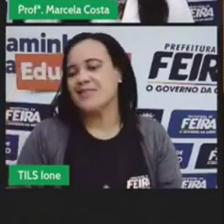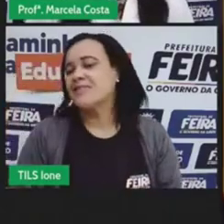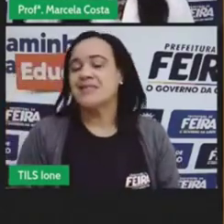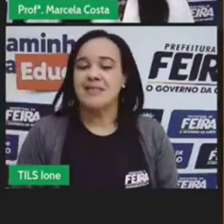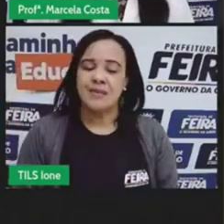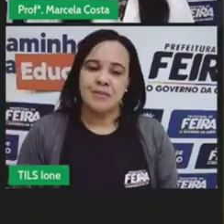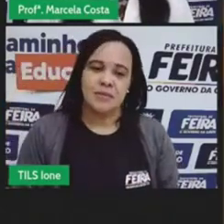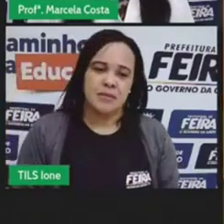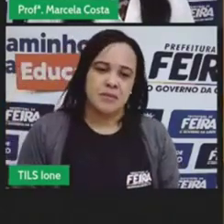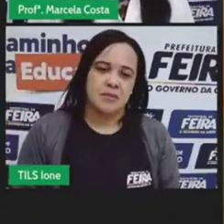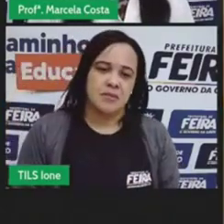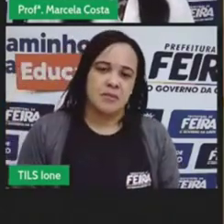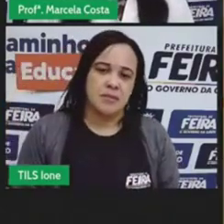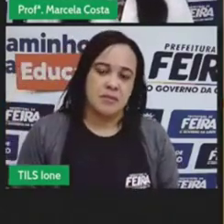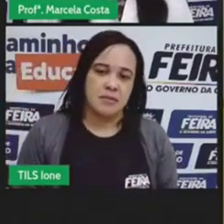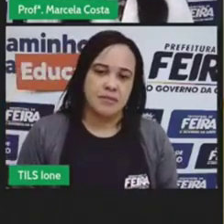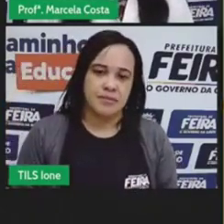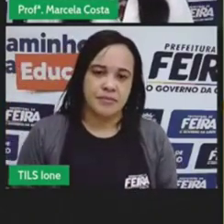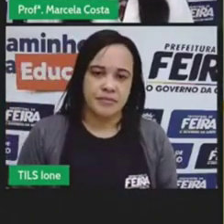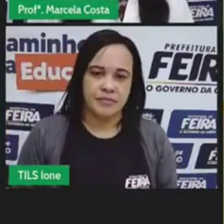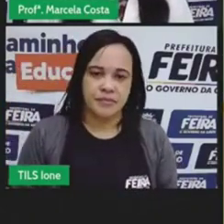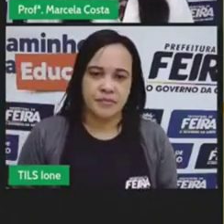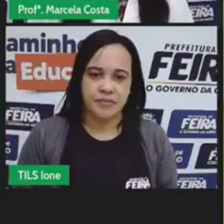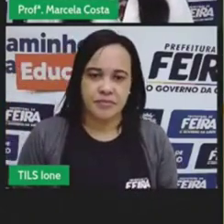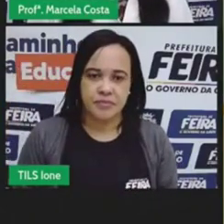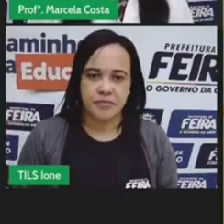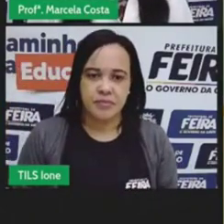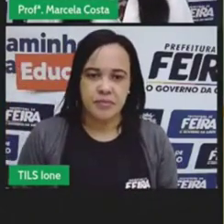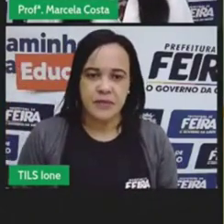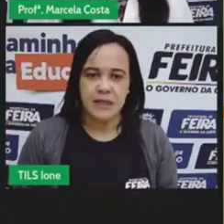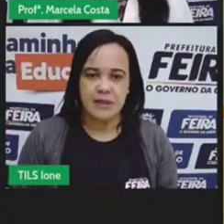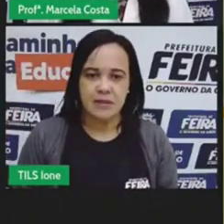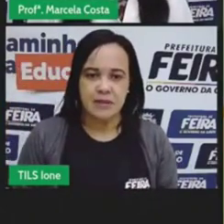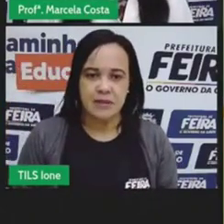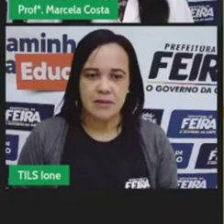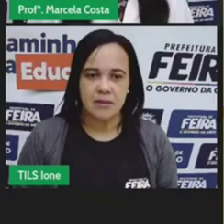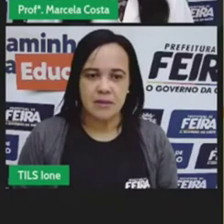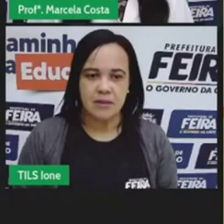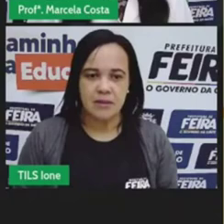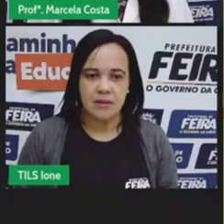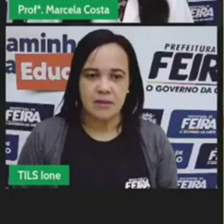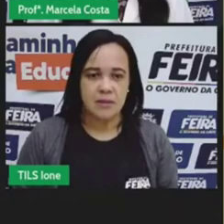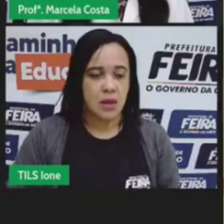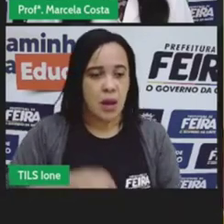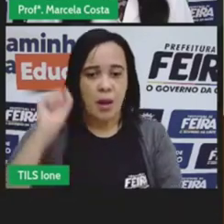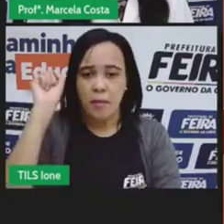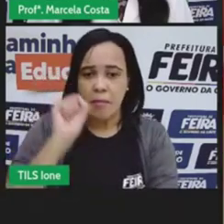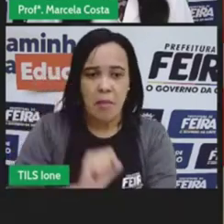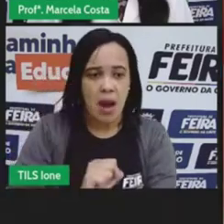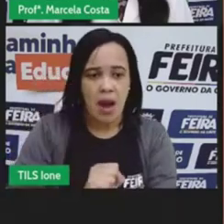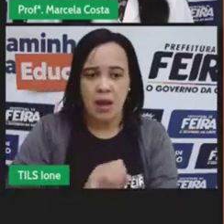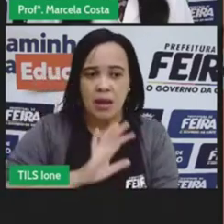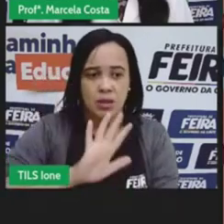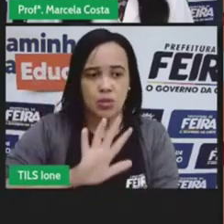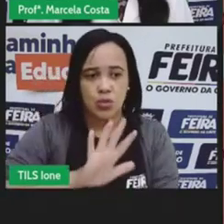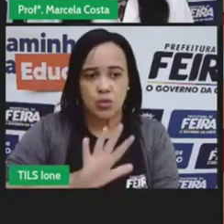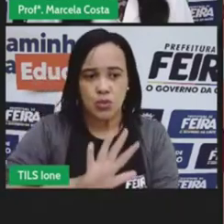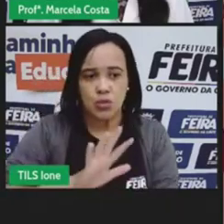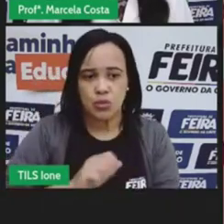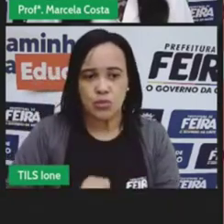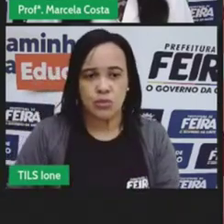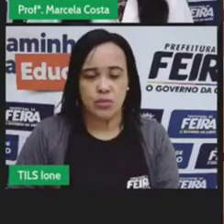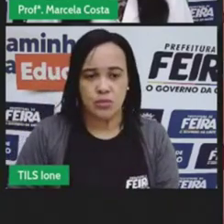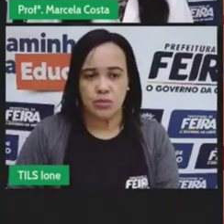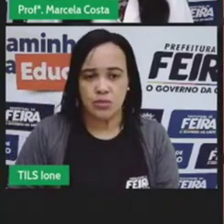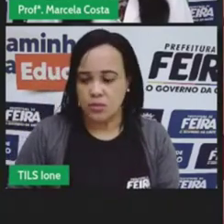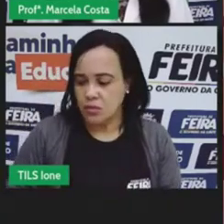peça para o papai, peça para a mamãe, para tudo. A gente tem que usar a cabeça